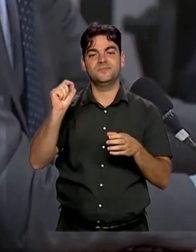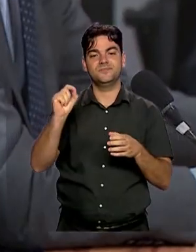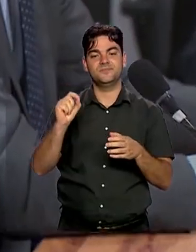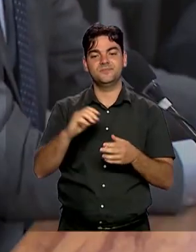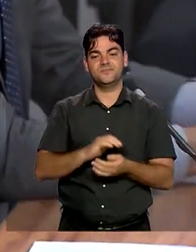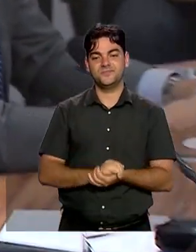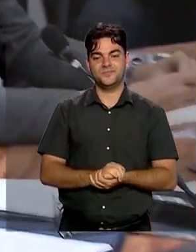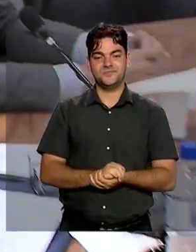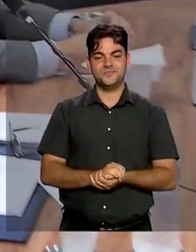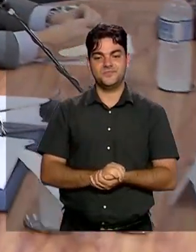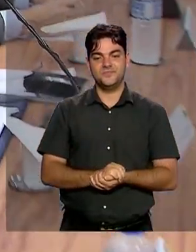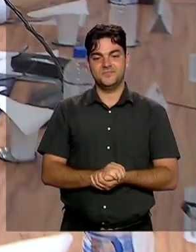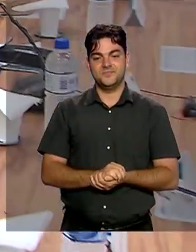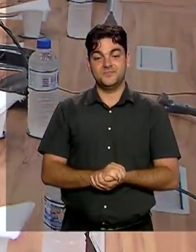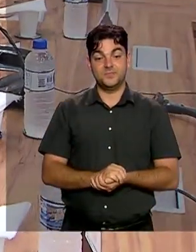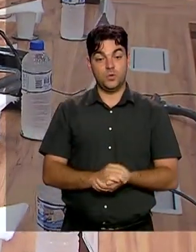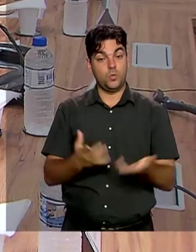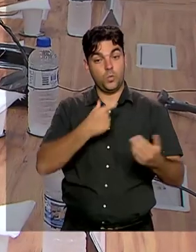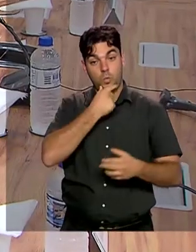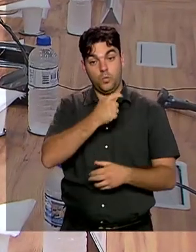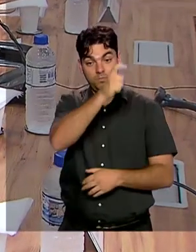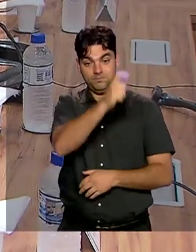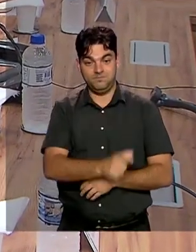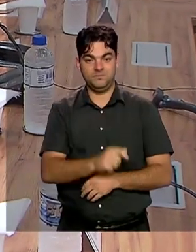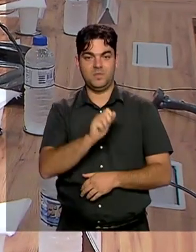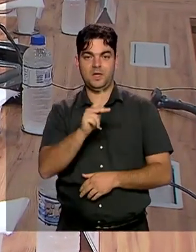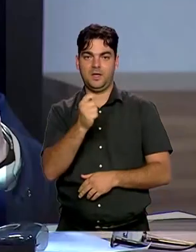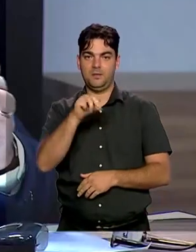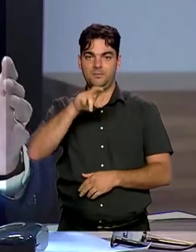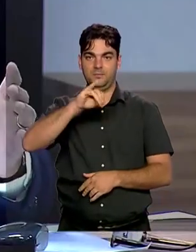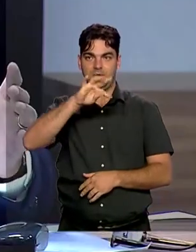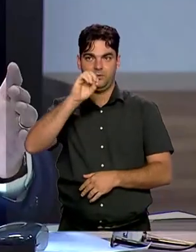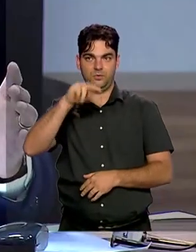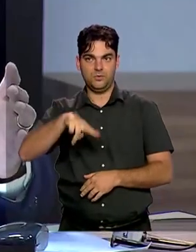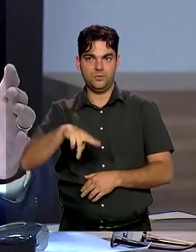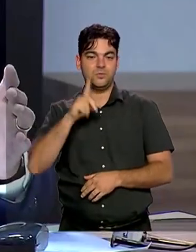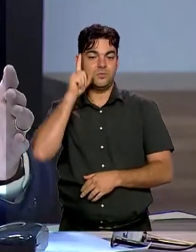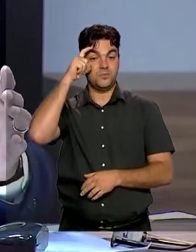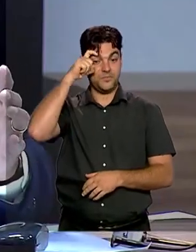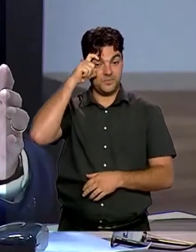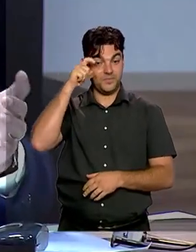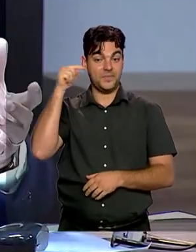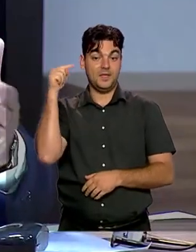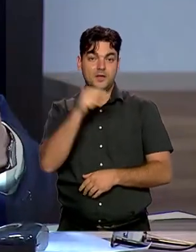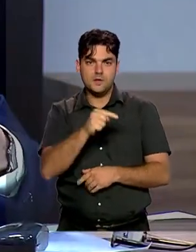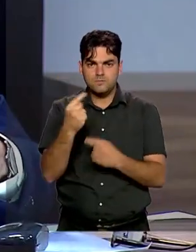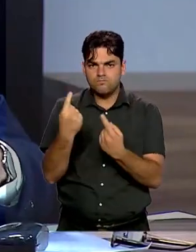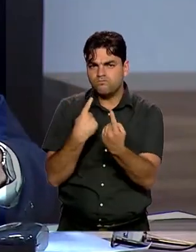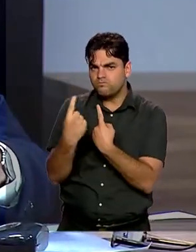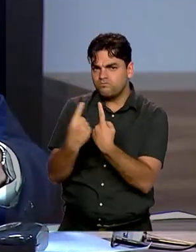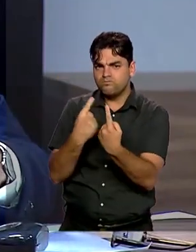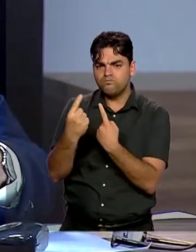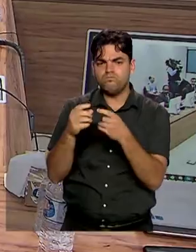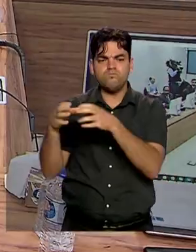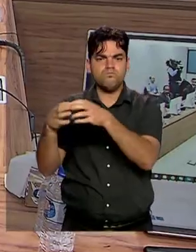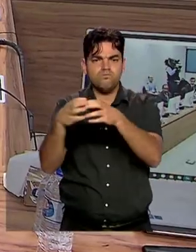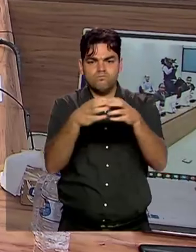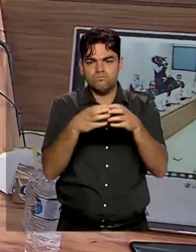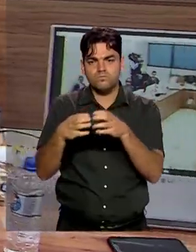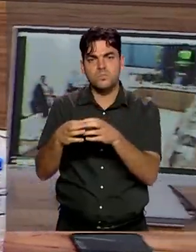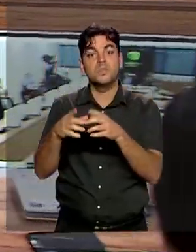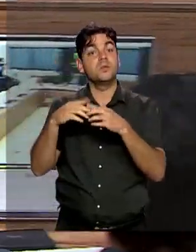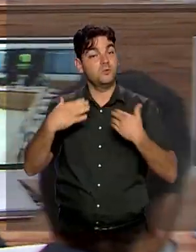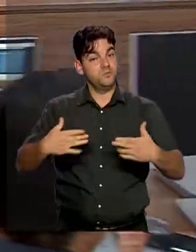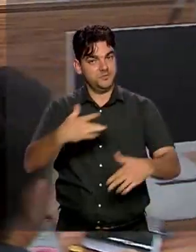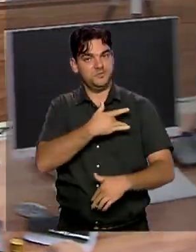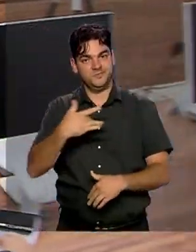O vice-presidente Hamilton Mourão, que preside o Conselho, conversou com os ministros das pastas envolvidas, mais o ministro da